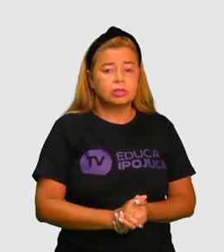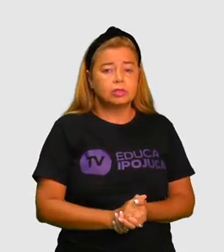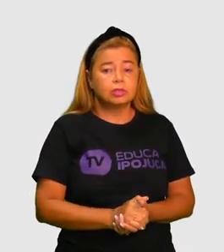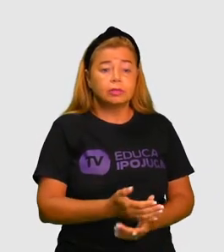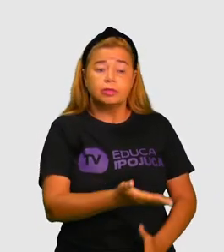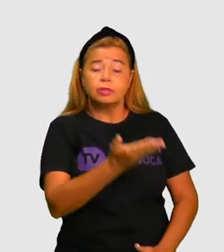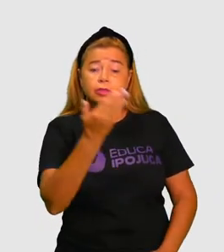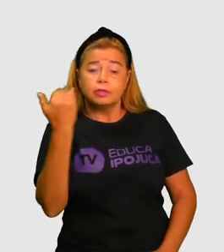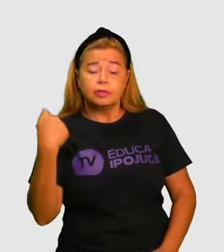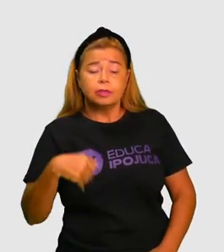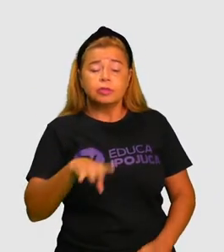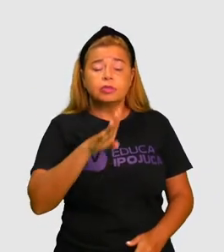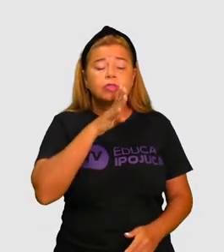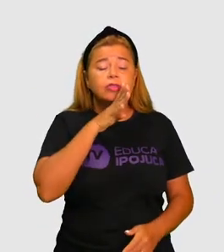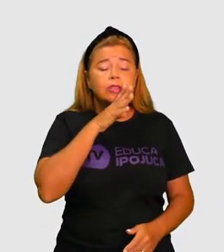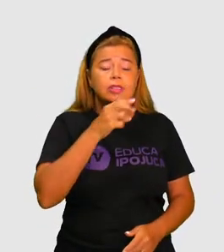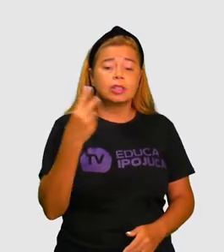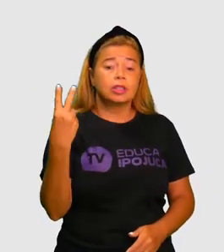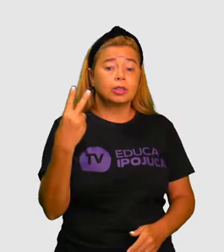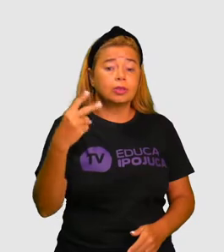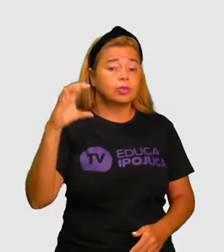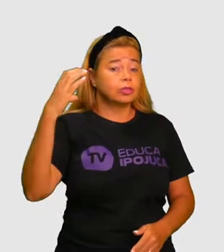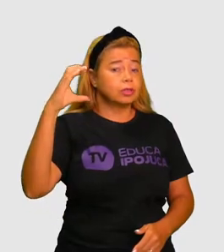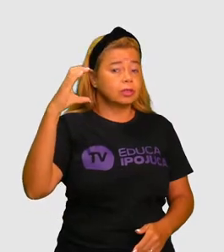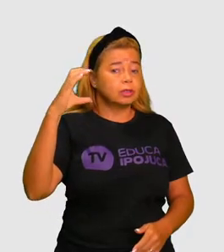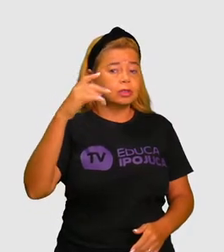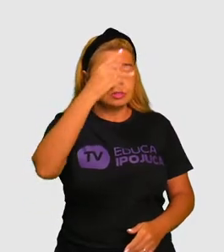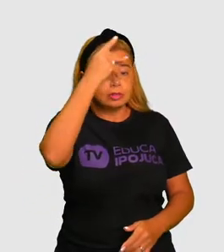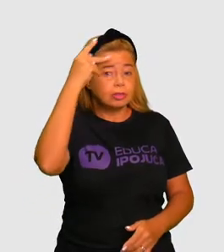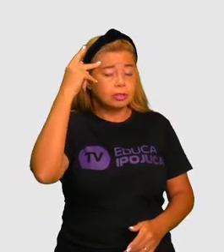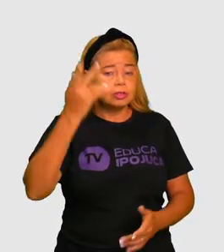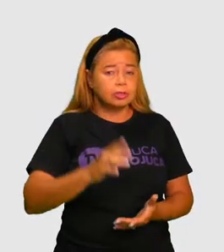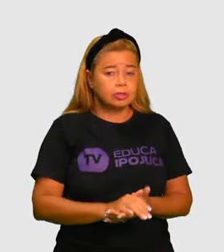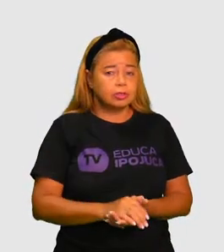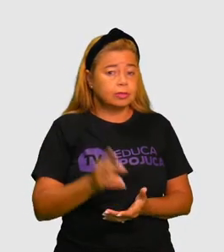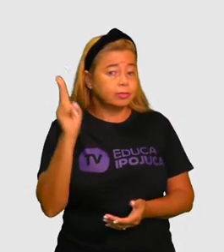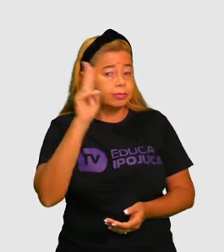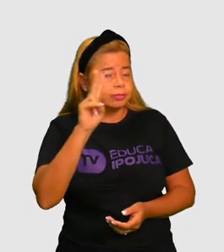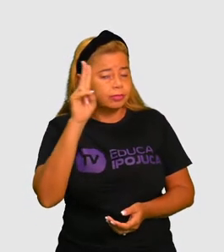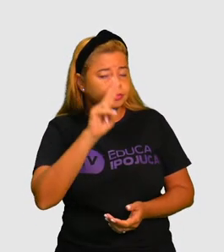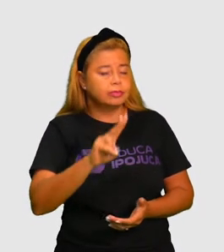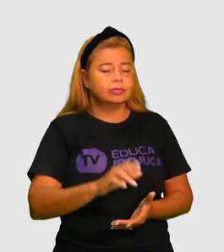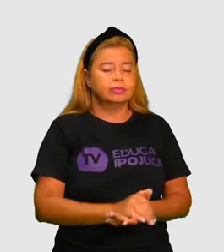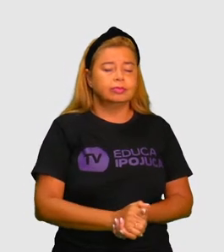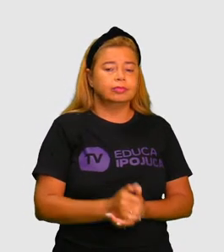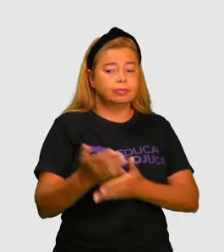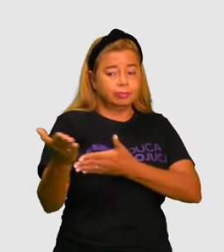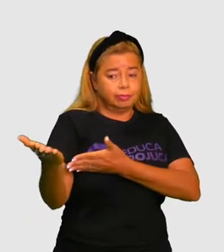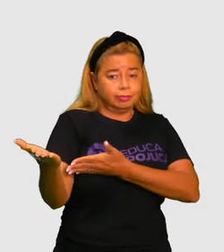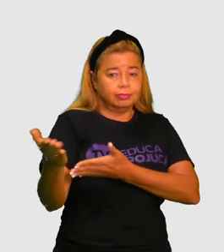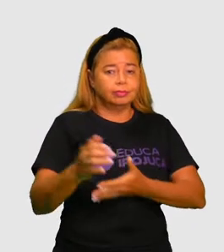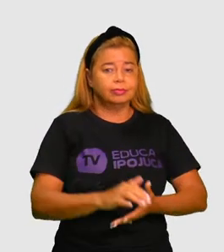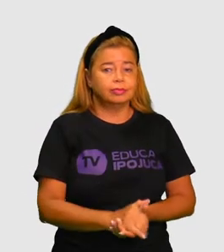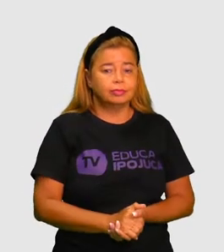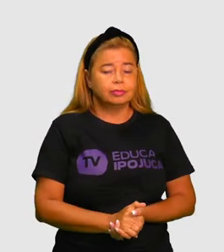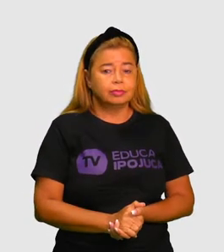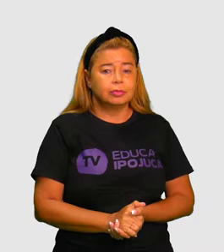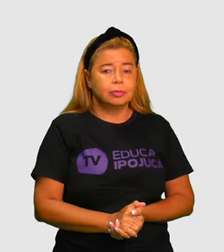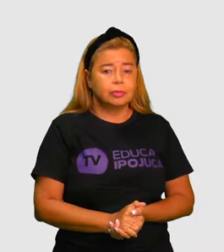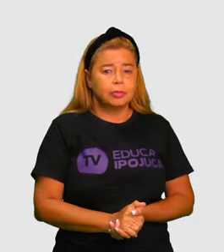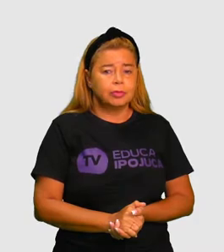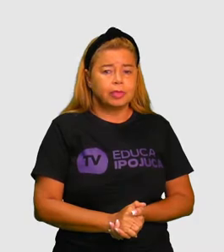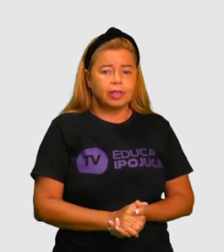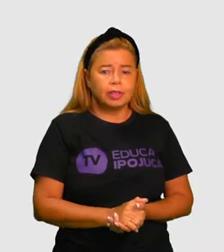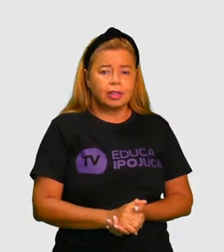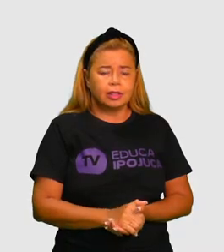conhecer dois cientistas. Vem comigo, tá? Observa aí na tela. Não parece com aquela